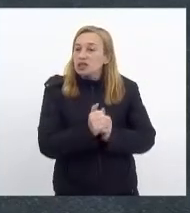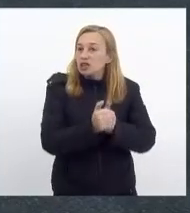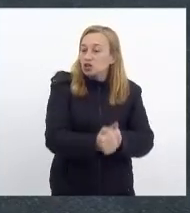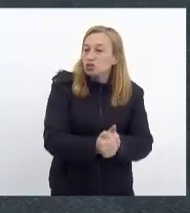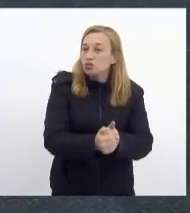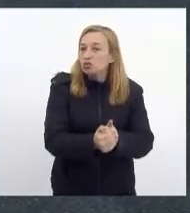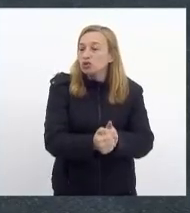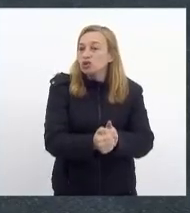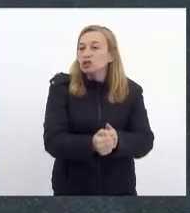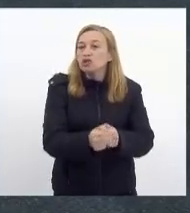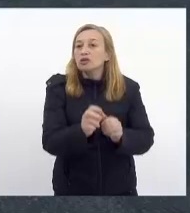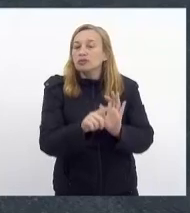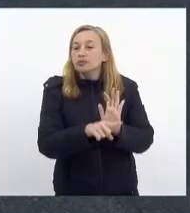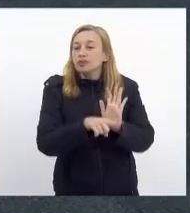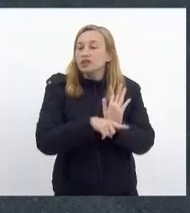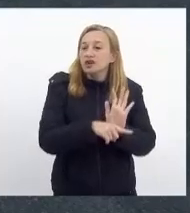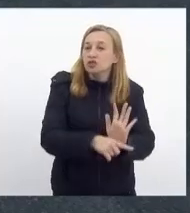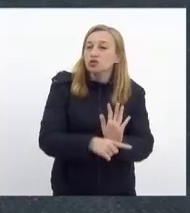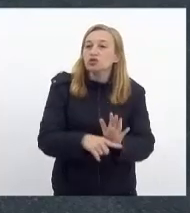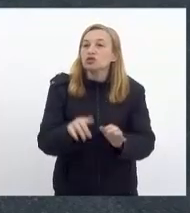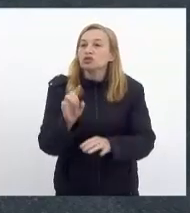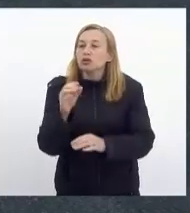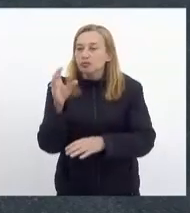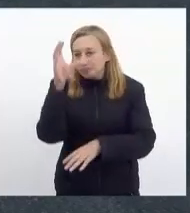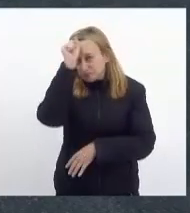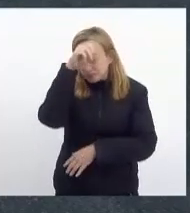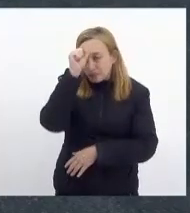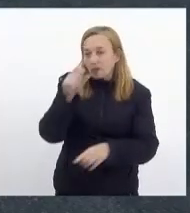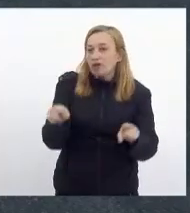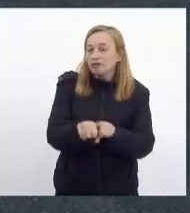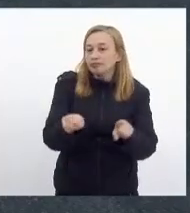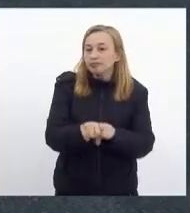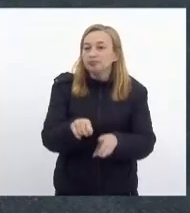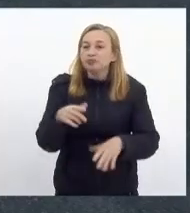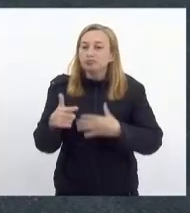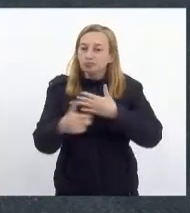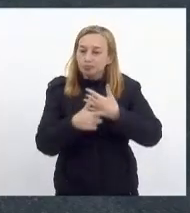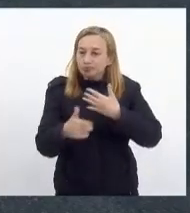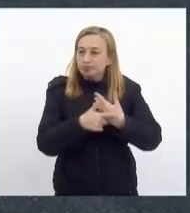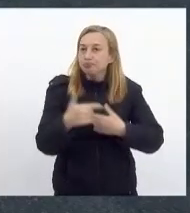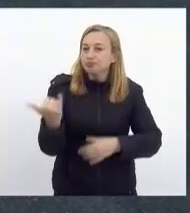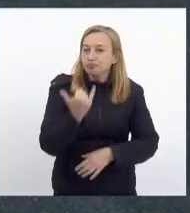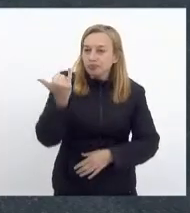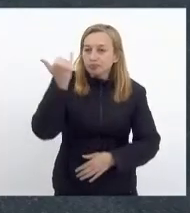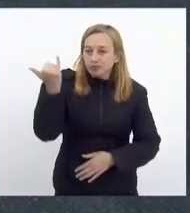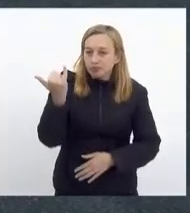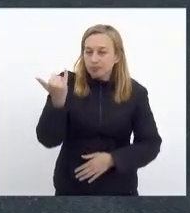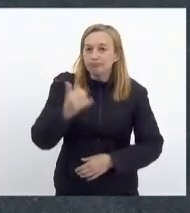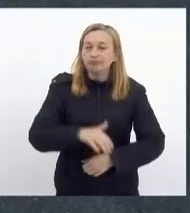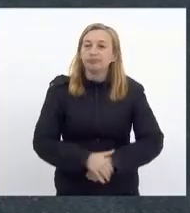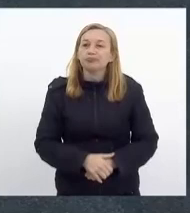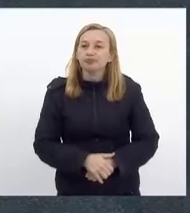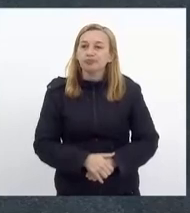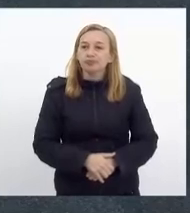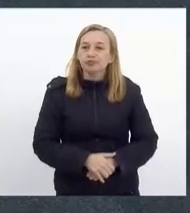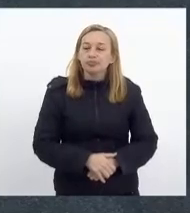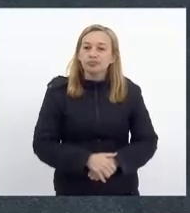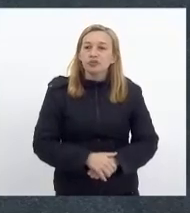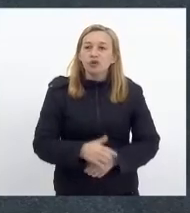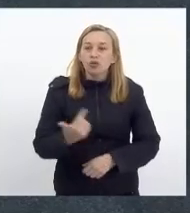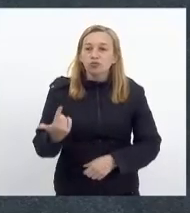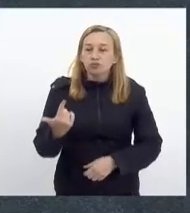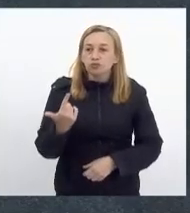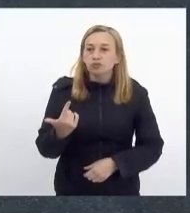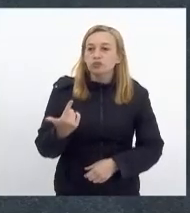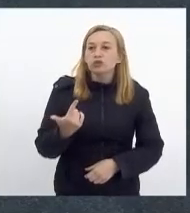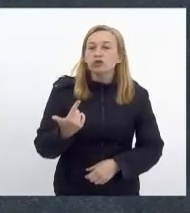o aprendizado, mas, sobretudo, tem um papel muito importante no estabelecimento de condições e chances para o